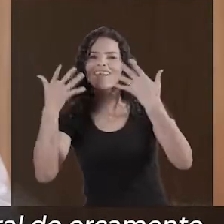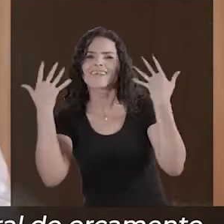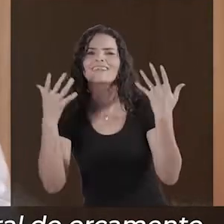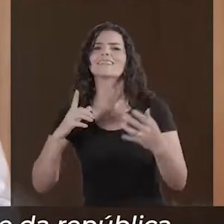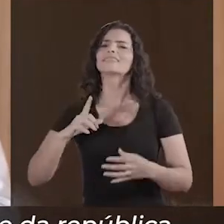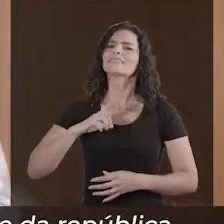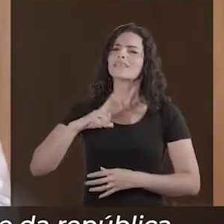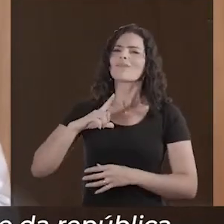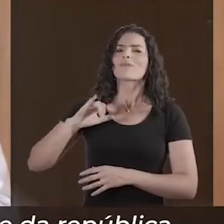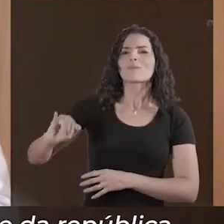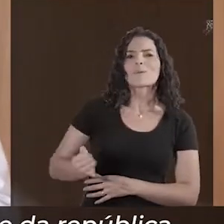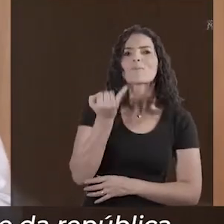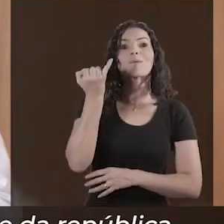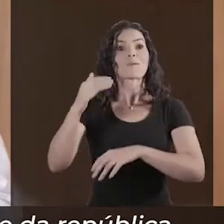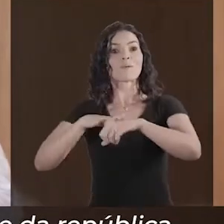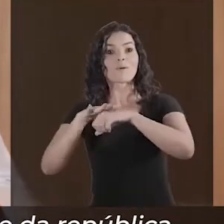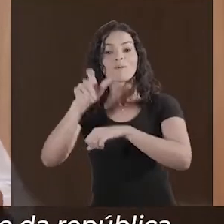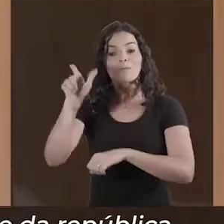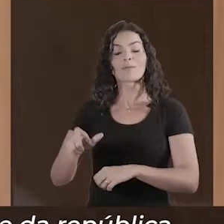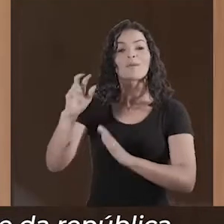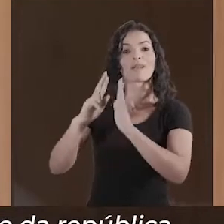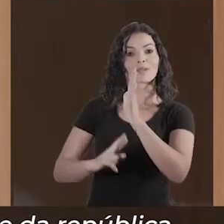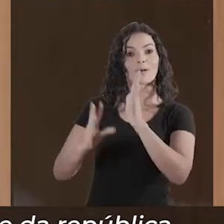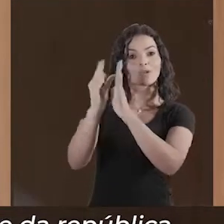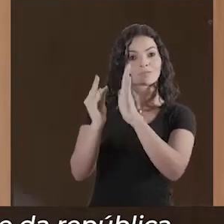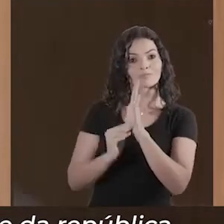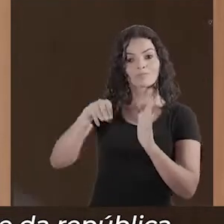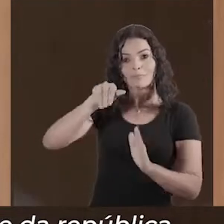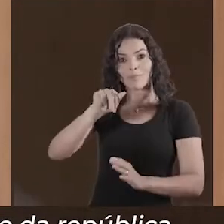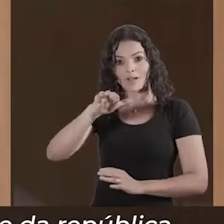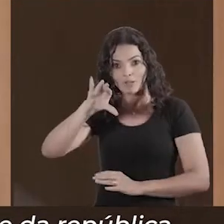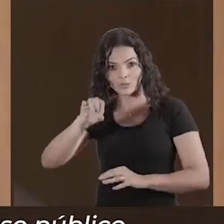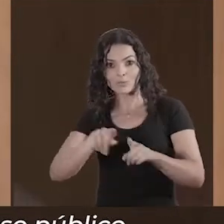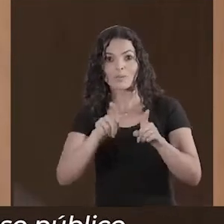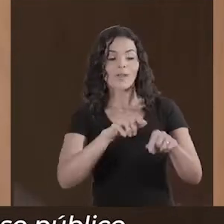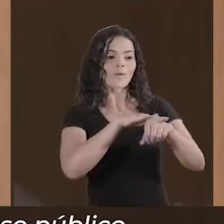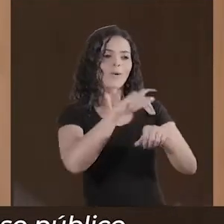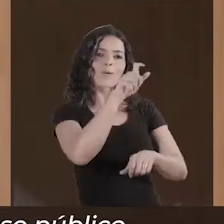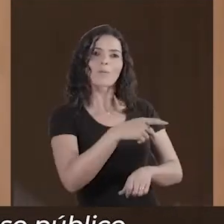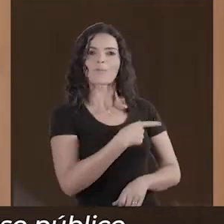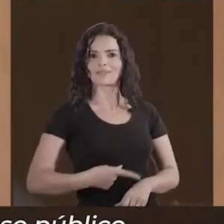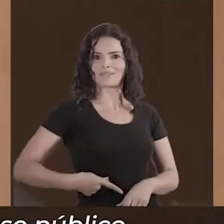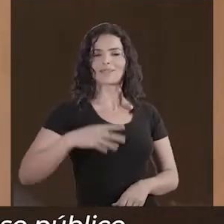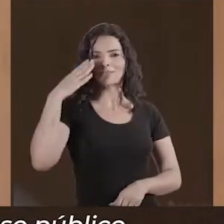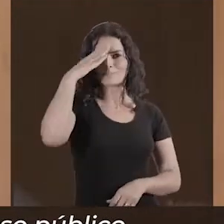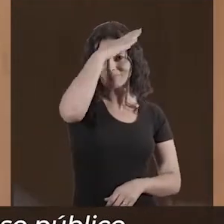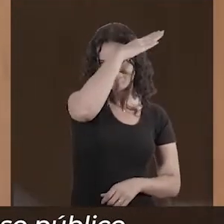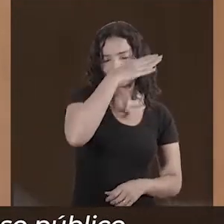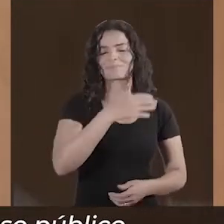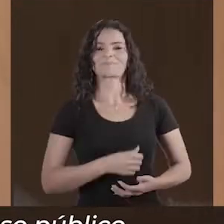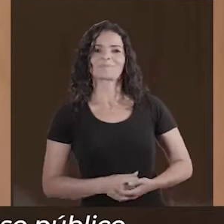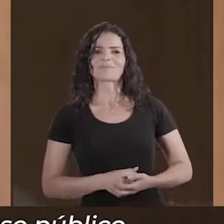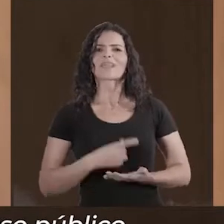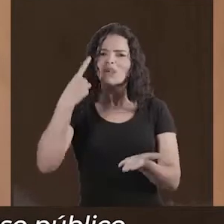-geral do orçamento, o senador Márcio Bittar, conversar com o presidente da República, Jair Messias Bolsonaro, e